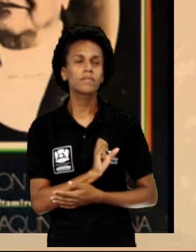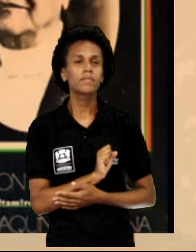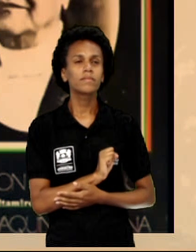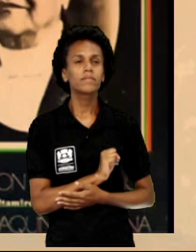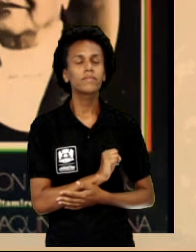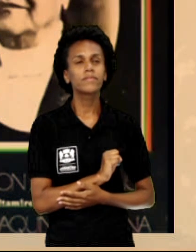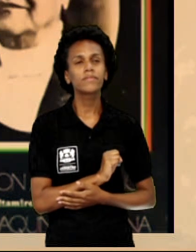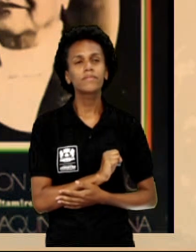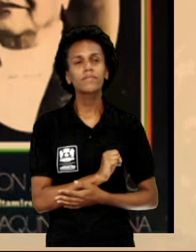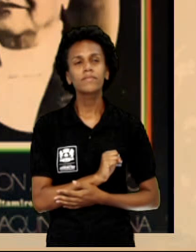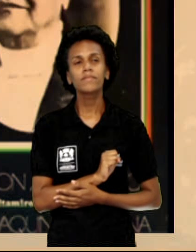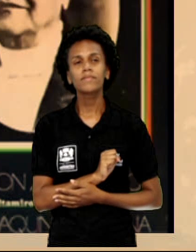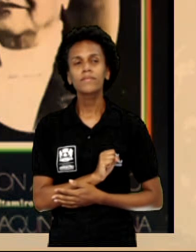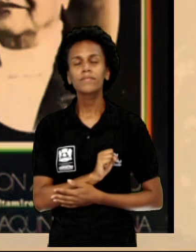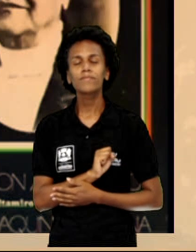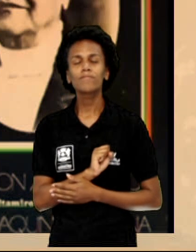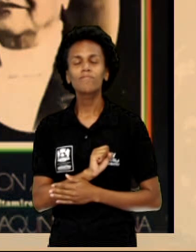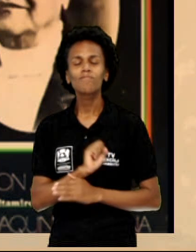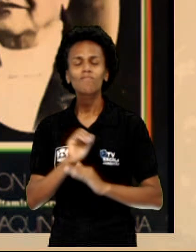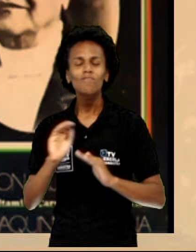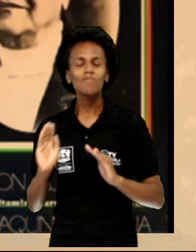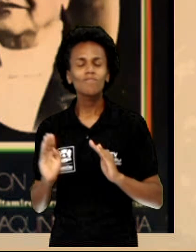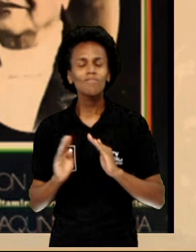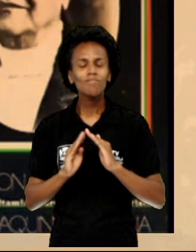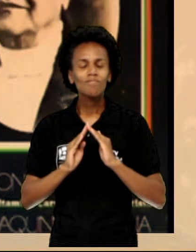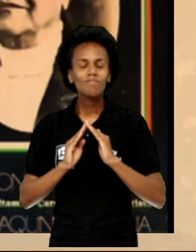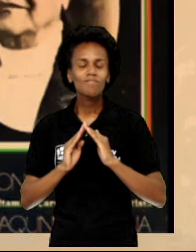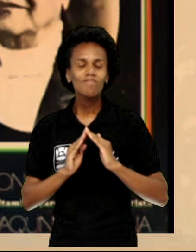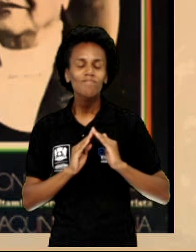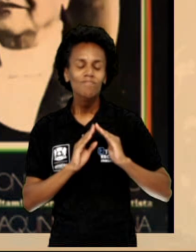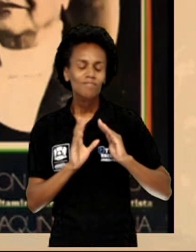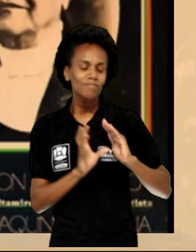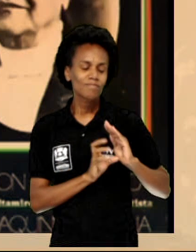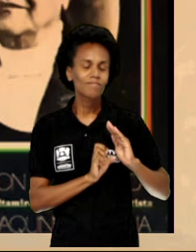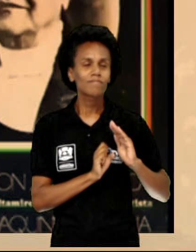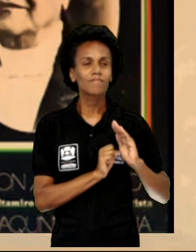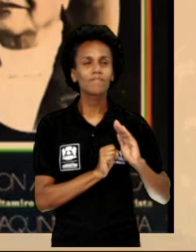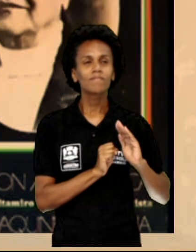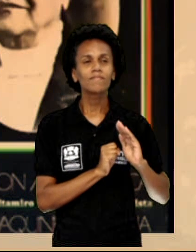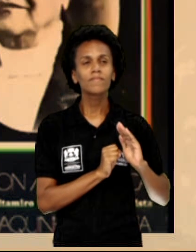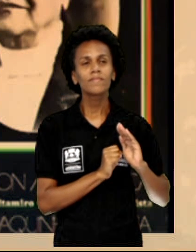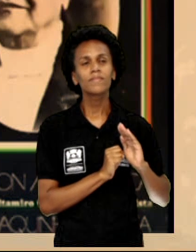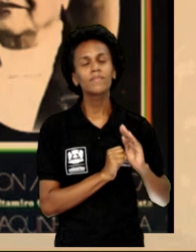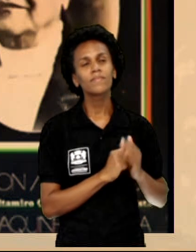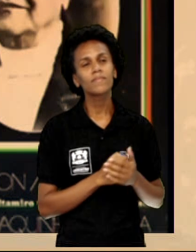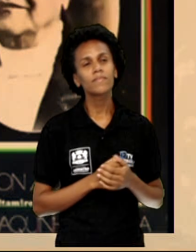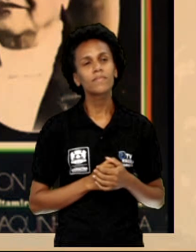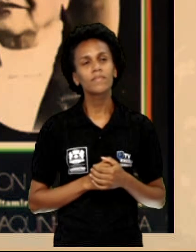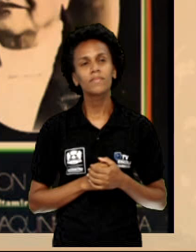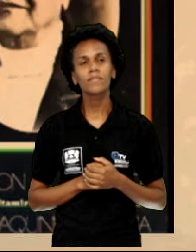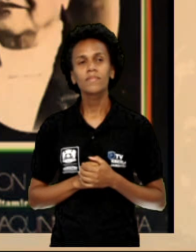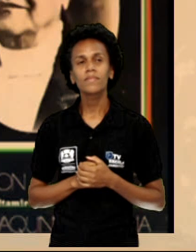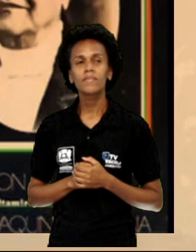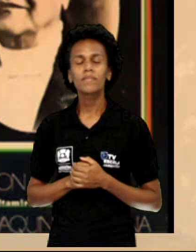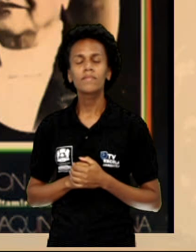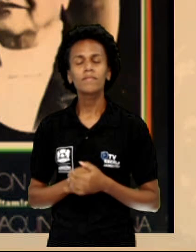abrigo, vem tirar dos olhos